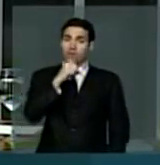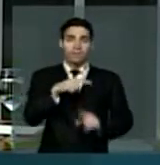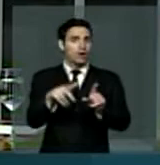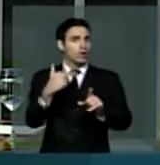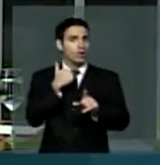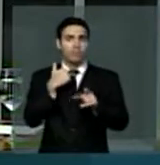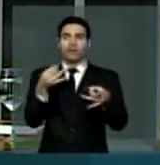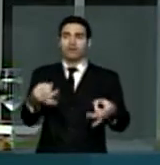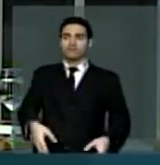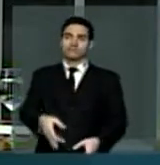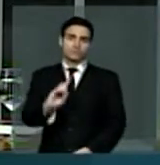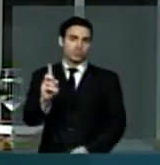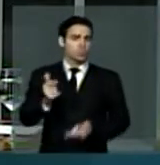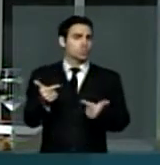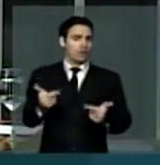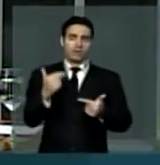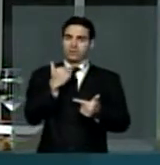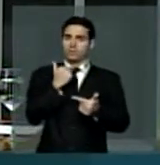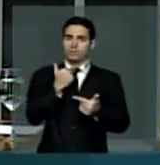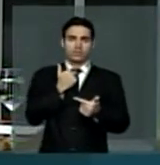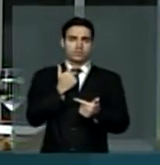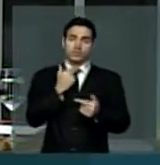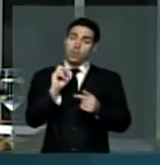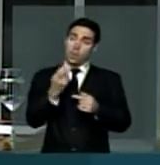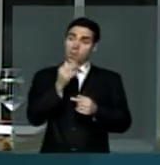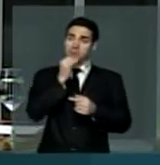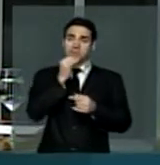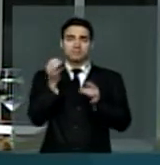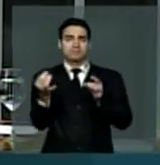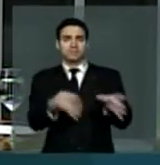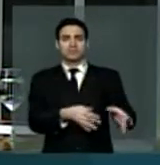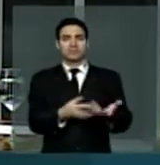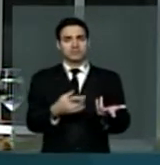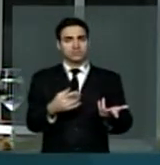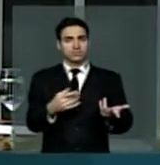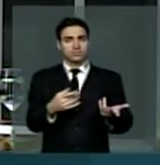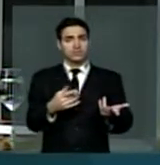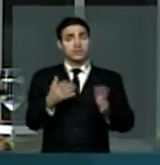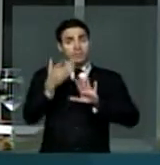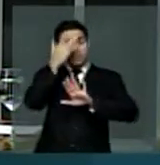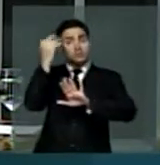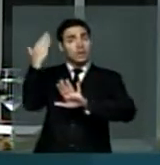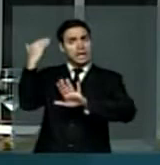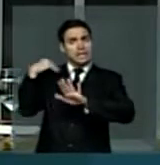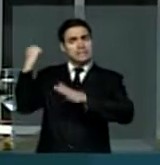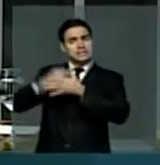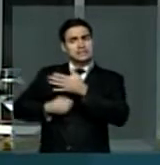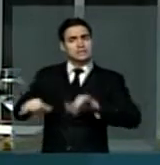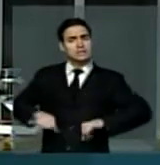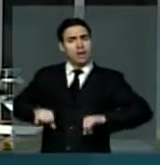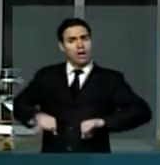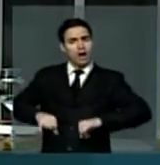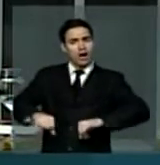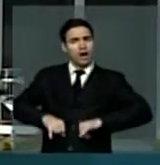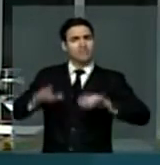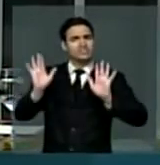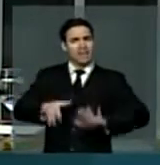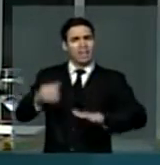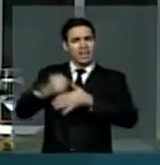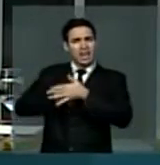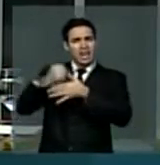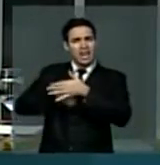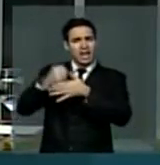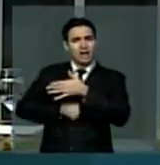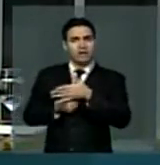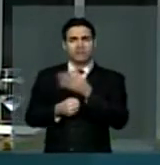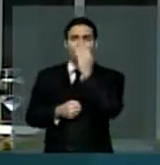desistir. Não dá para ignorar o suor de quem sofreu nos idos da história e